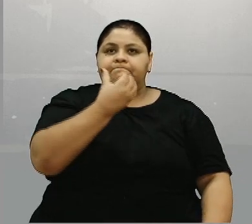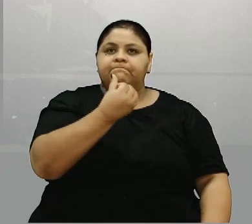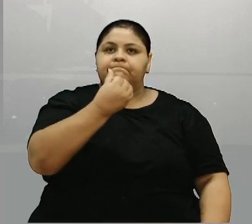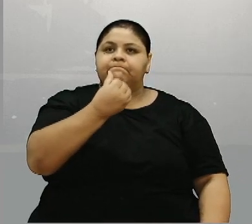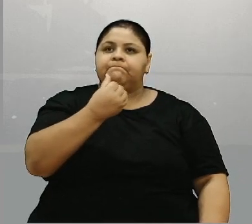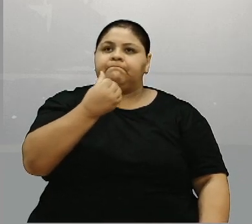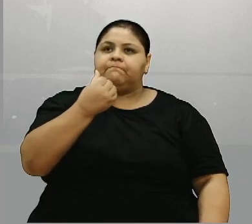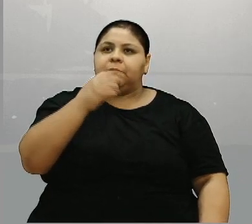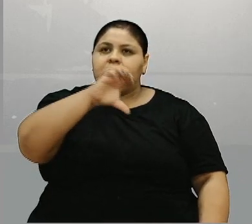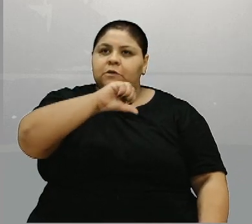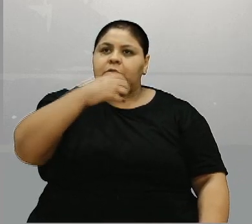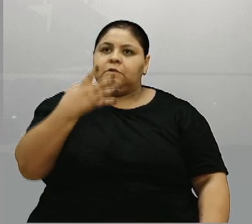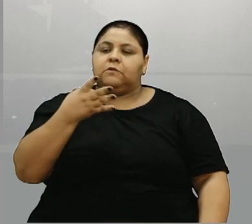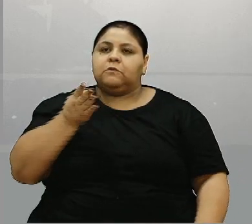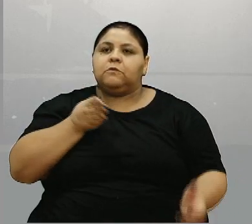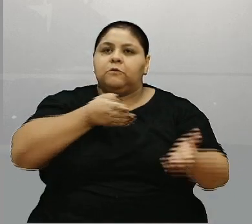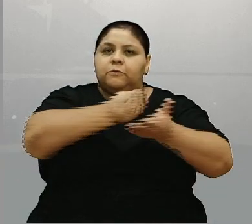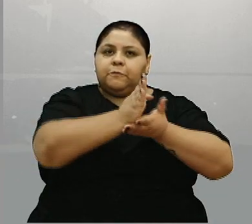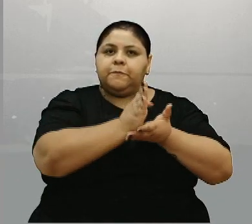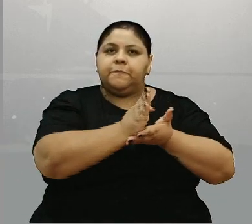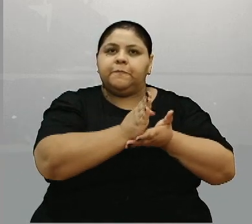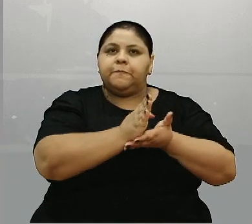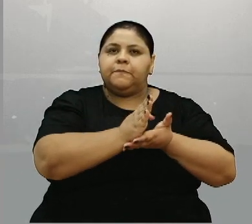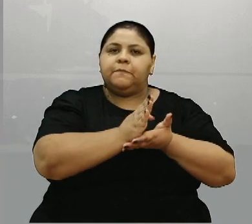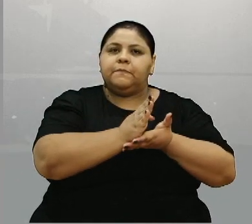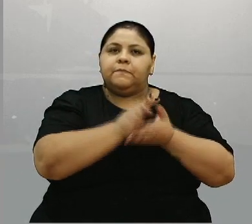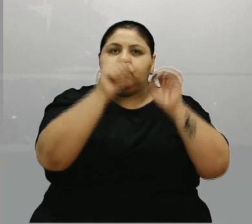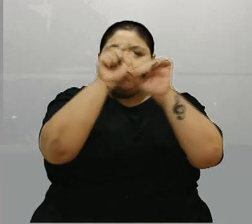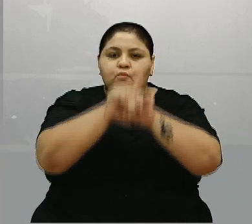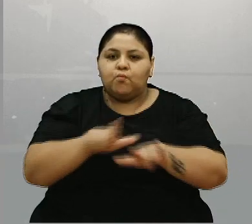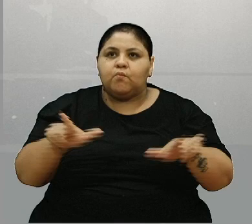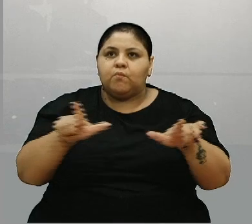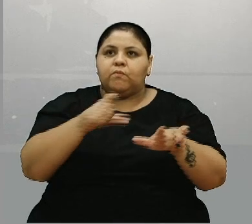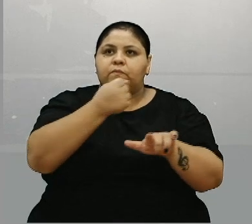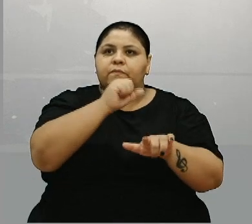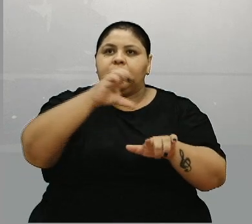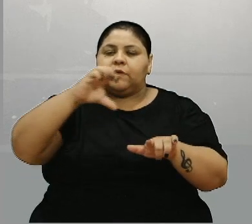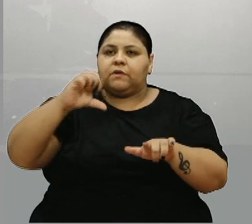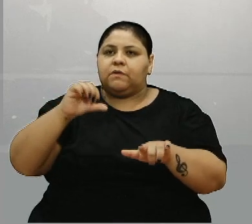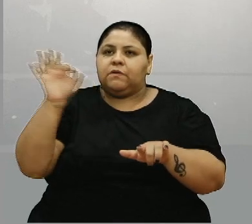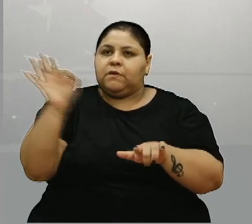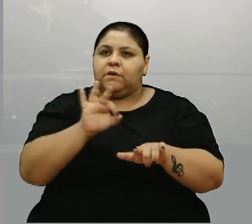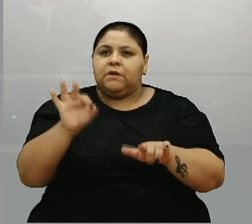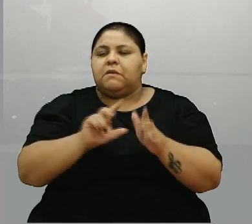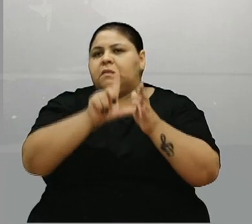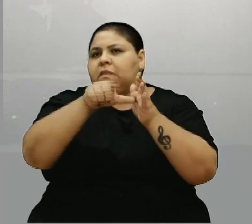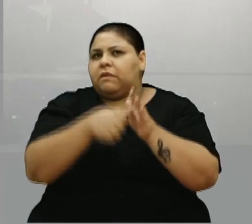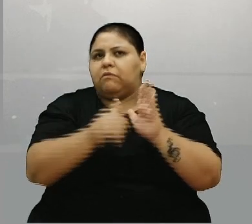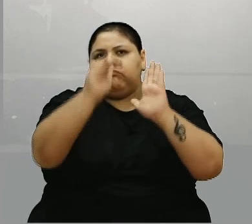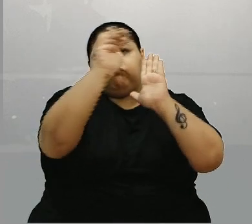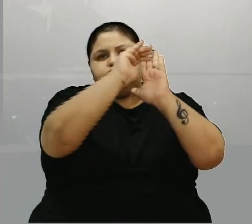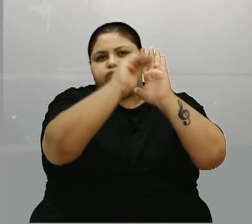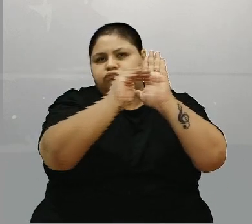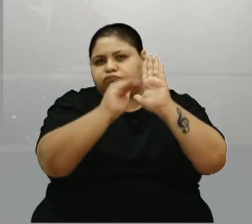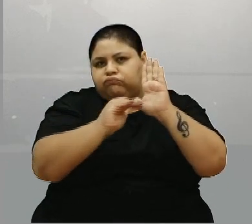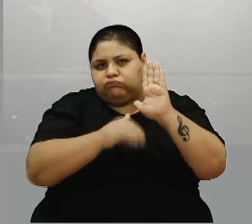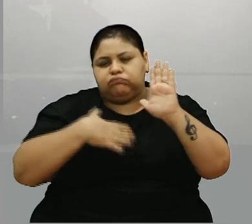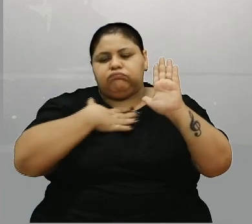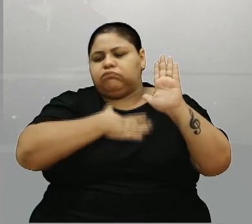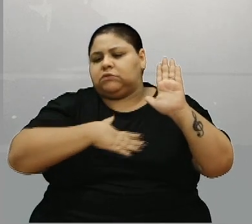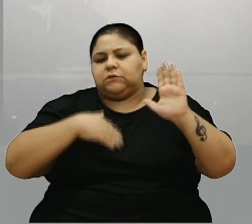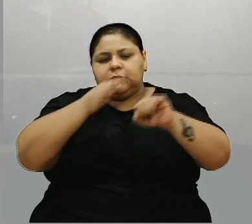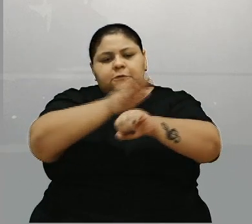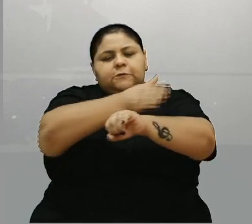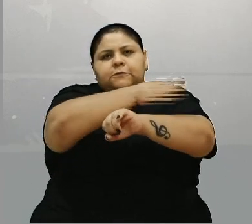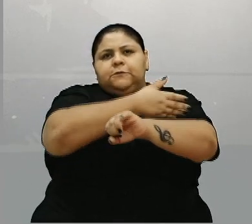% de aprovação. E limpeza do parque, 89%. Depois aí tem satisfação com o parque, 88%.